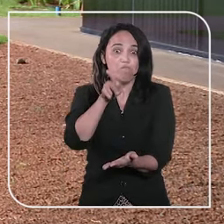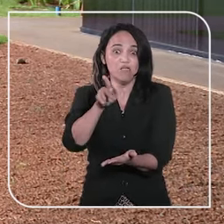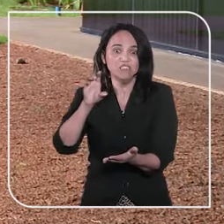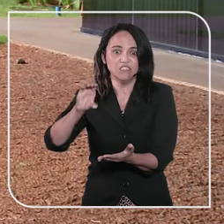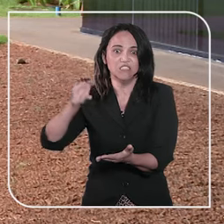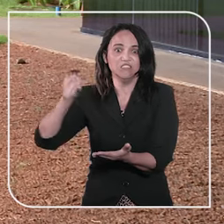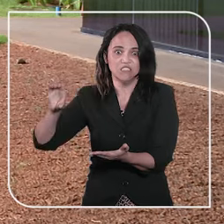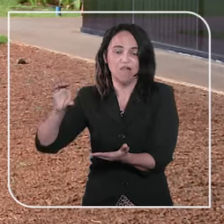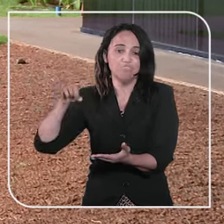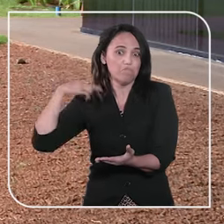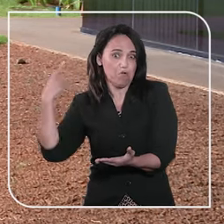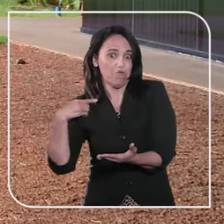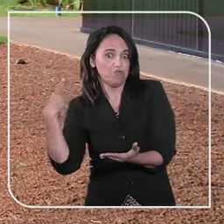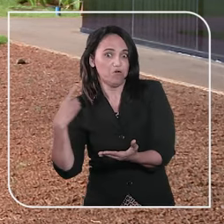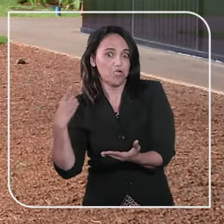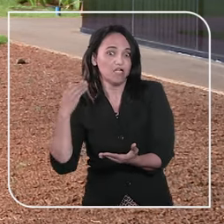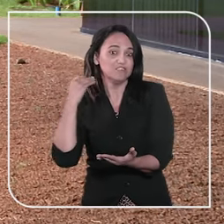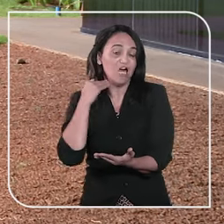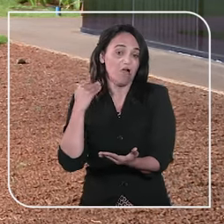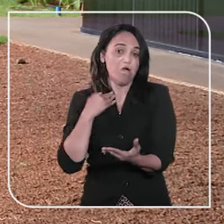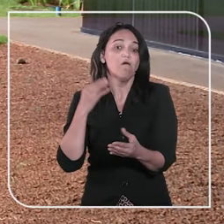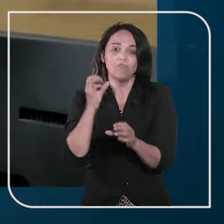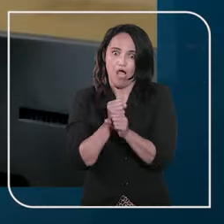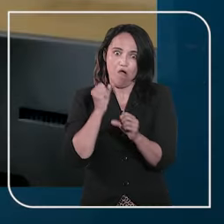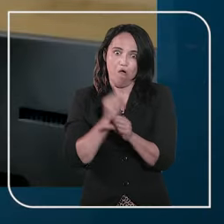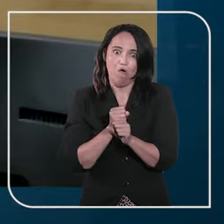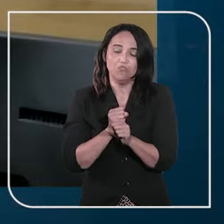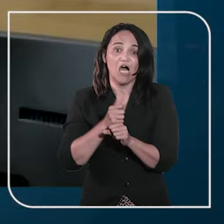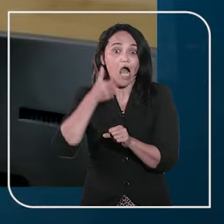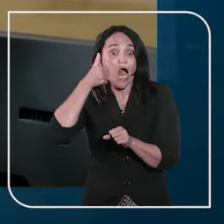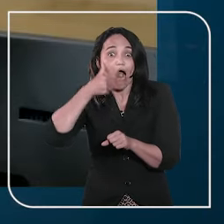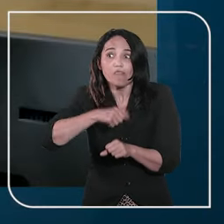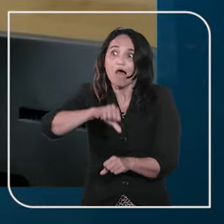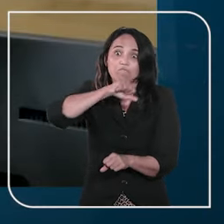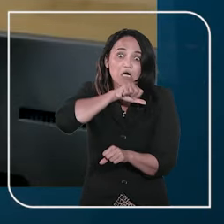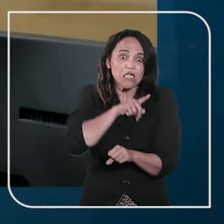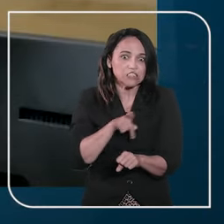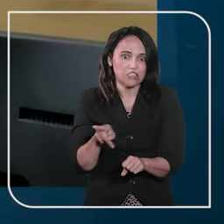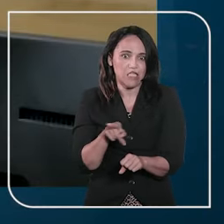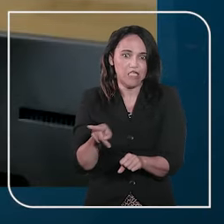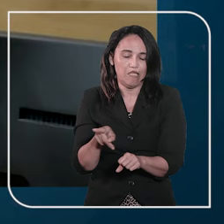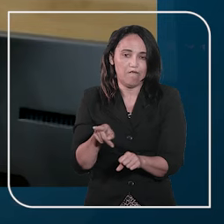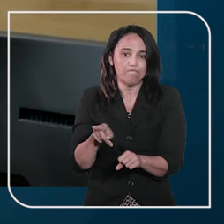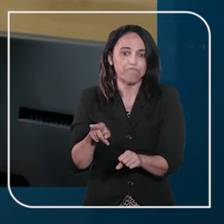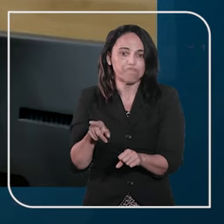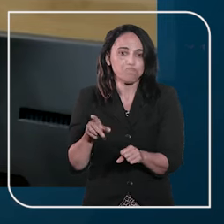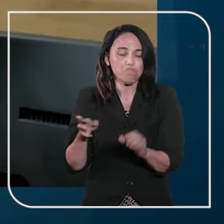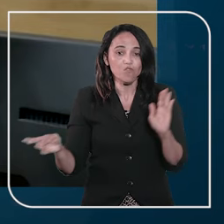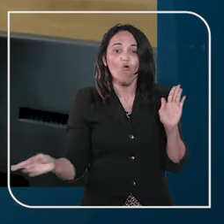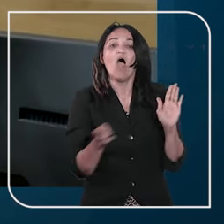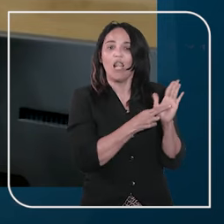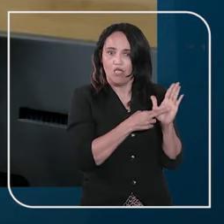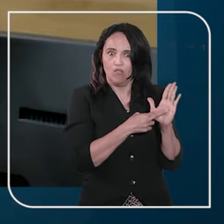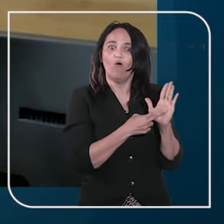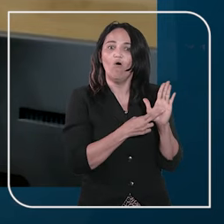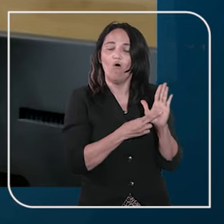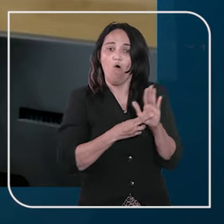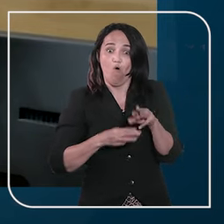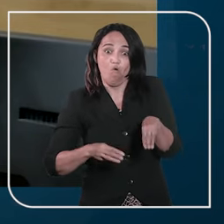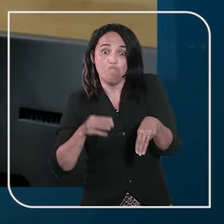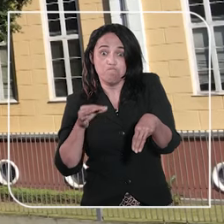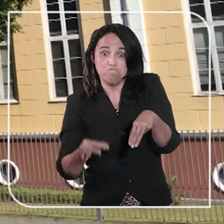ao advogado através da conta da mãe dele. O relator do recurso ordinário, ministro Sebastião Rei Júnior,